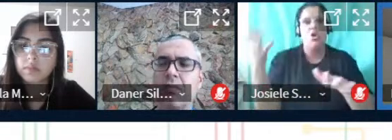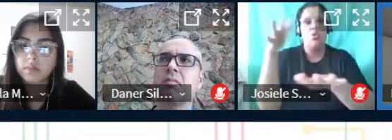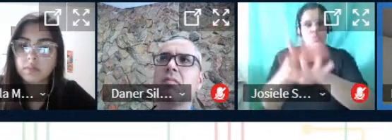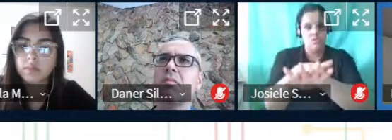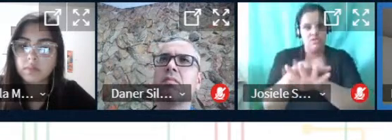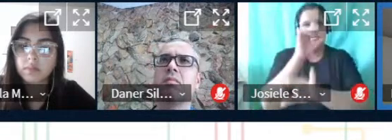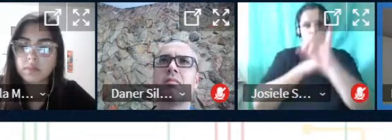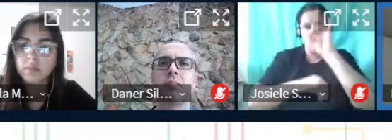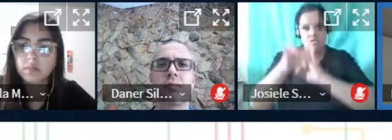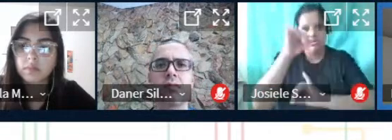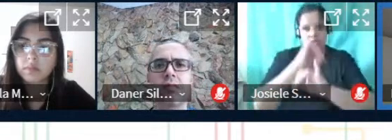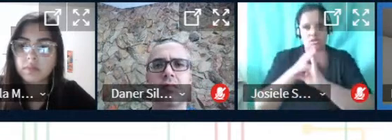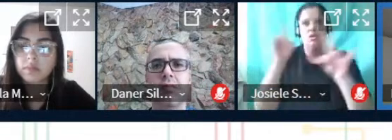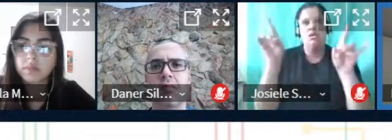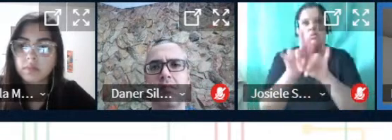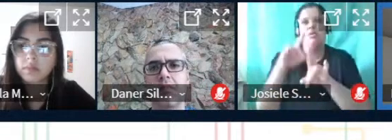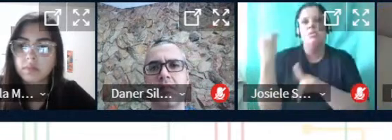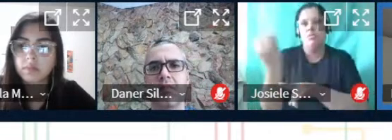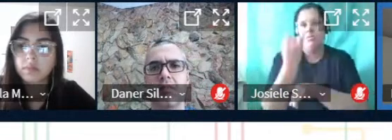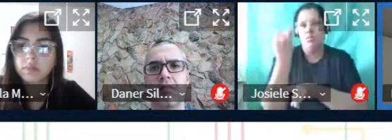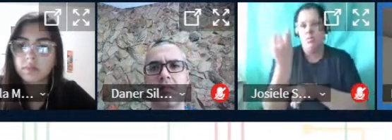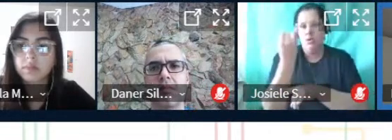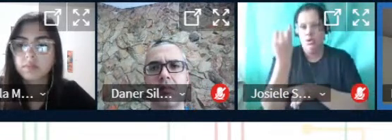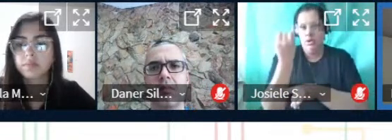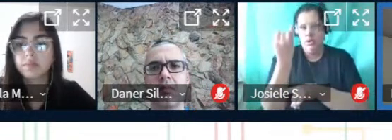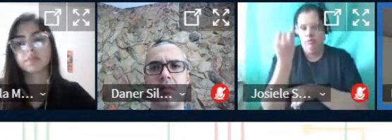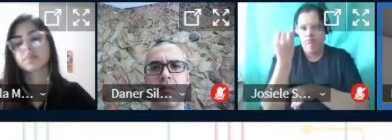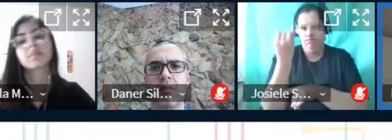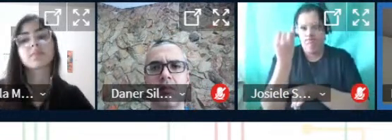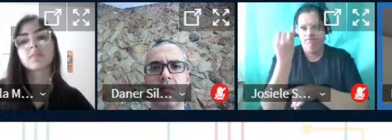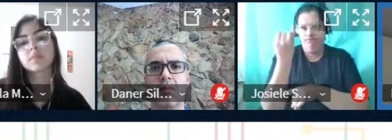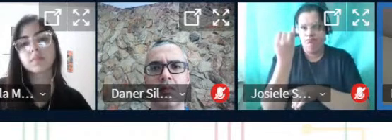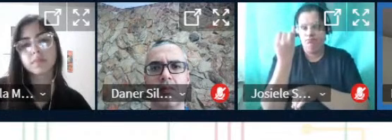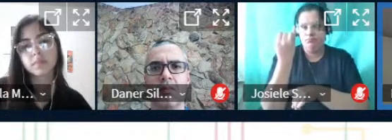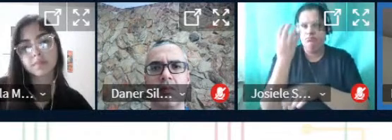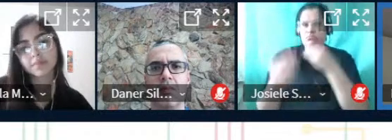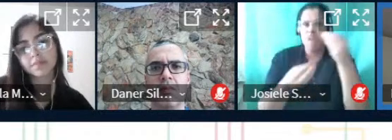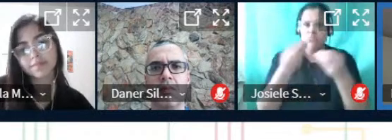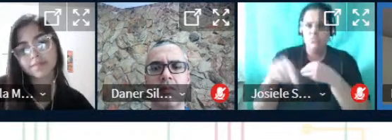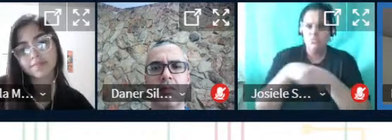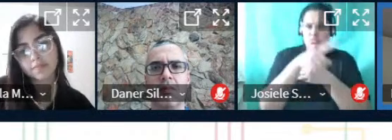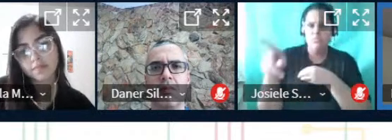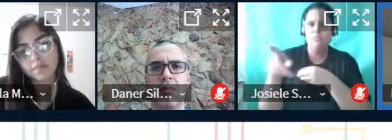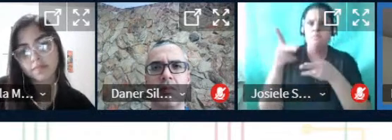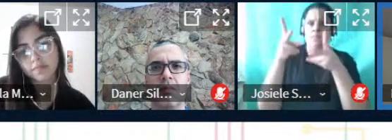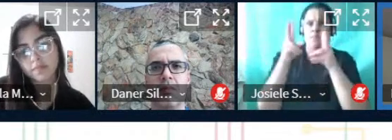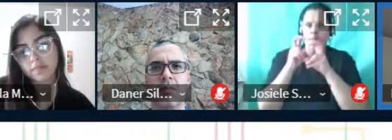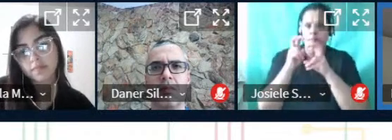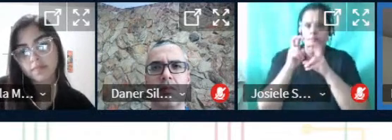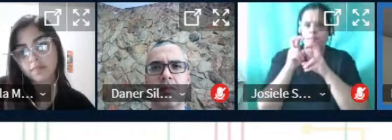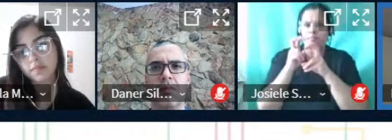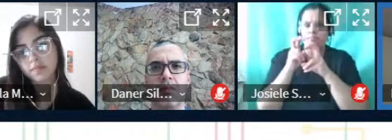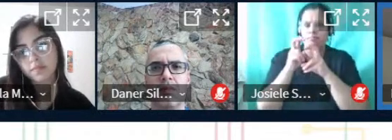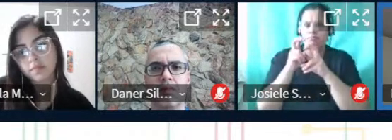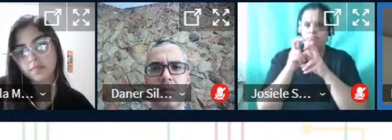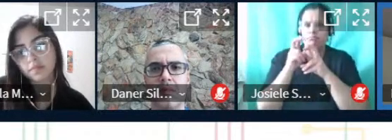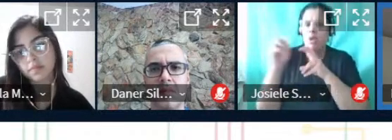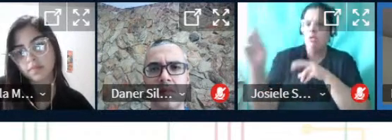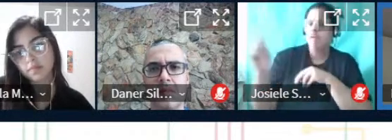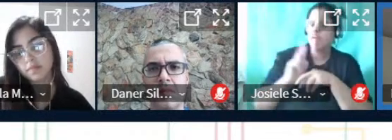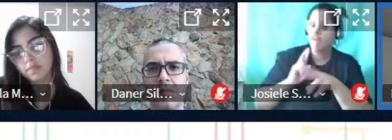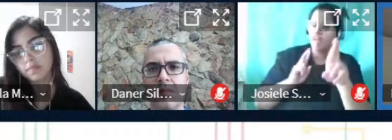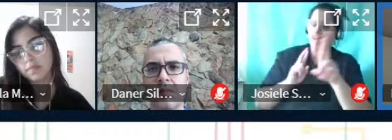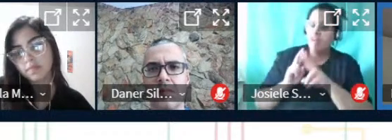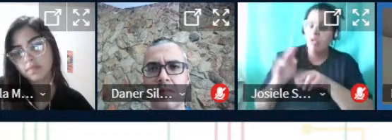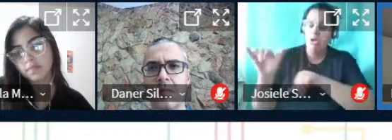também são muito importantes então como é que vocês têm visto assim o retorno dessas ferramentas